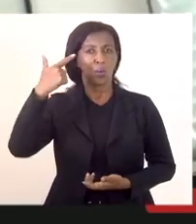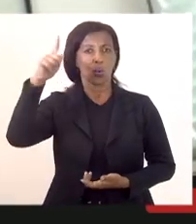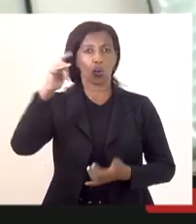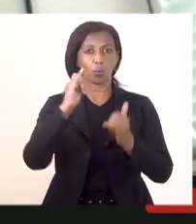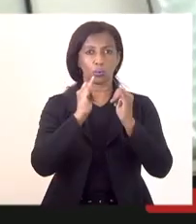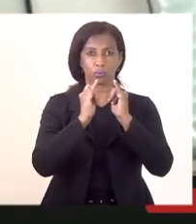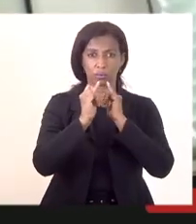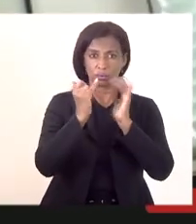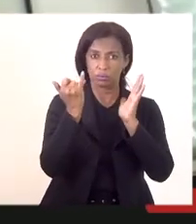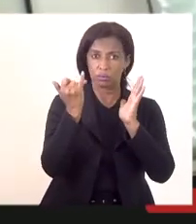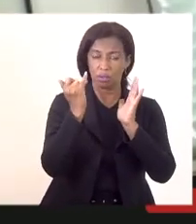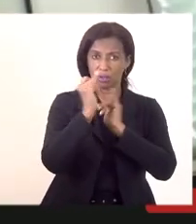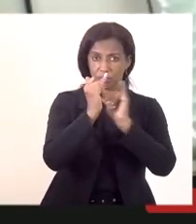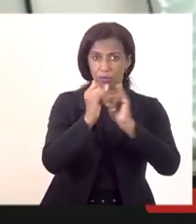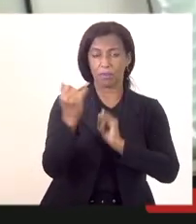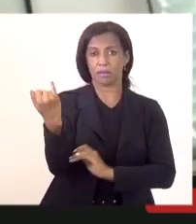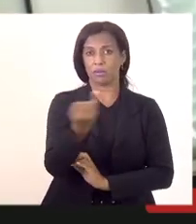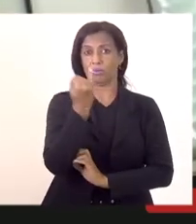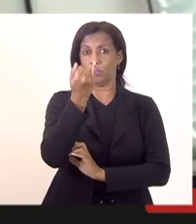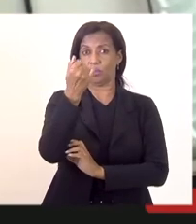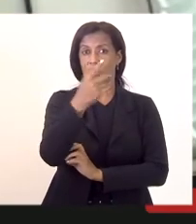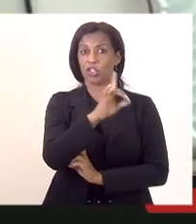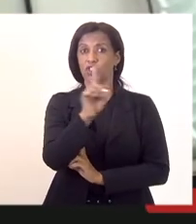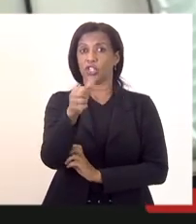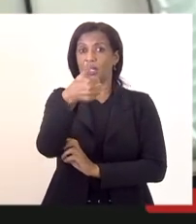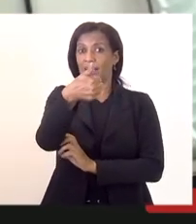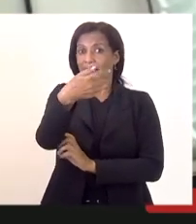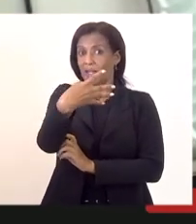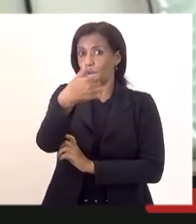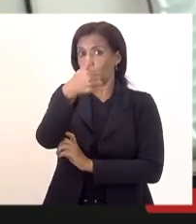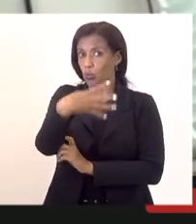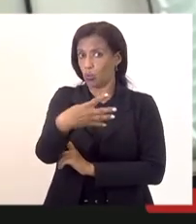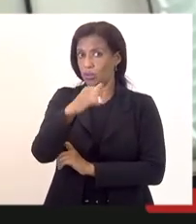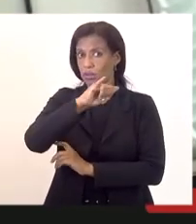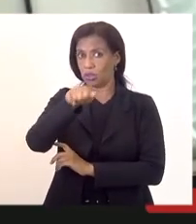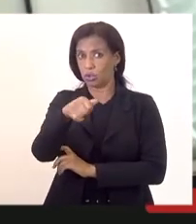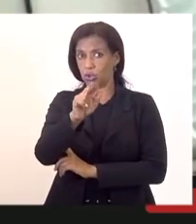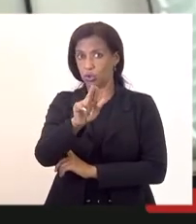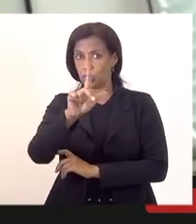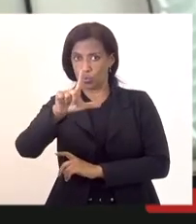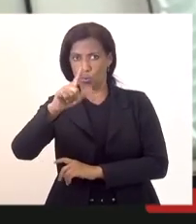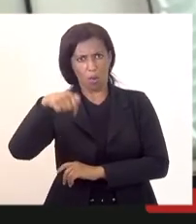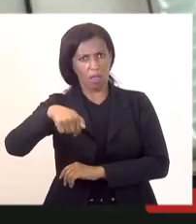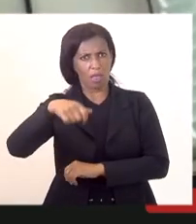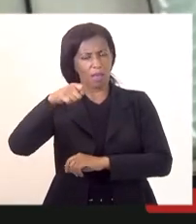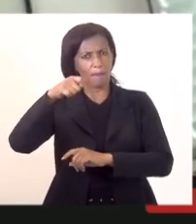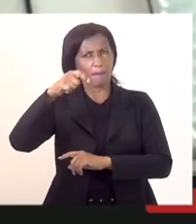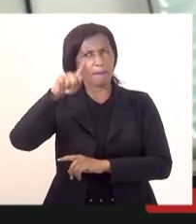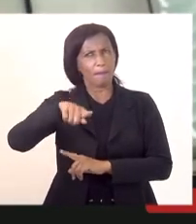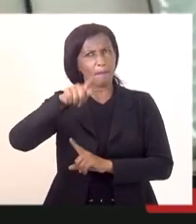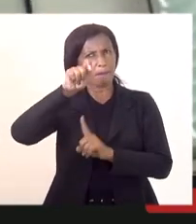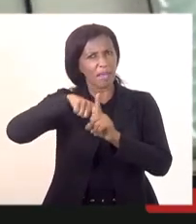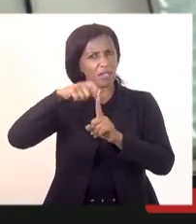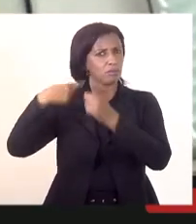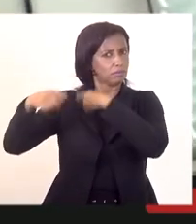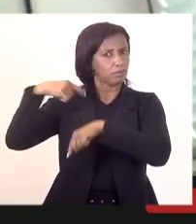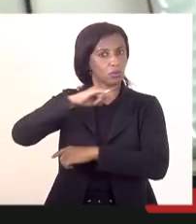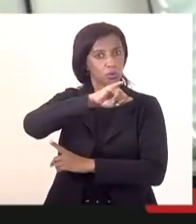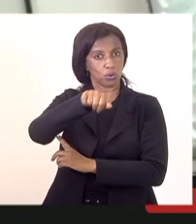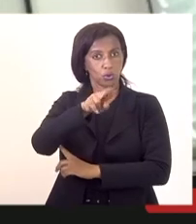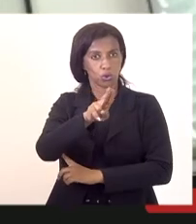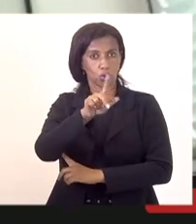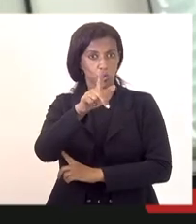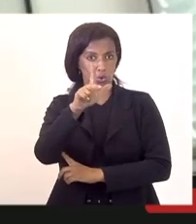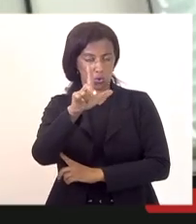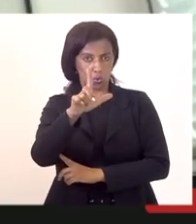importante é que, no dia 14 de julho, ou seja, esse mês ainda, mês passado, menos de